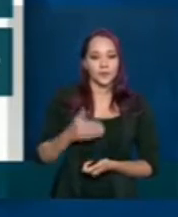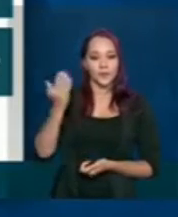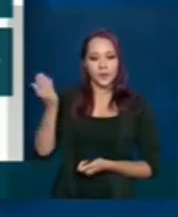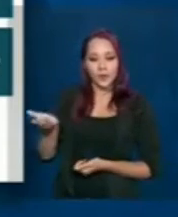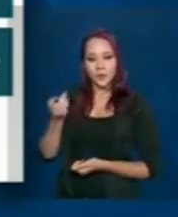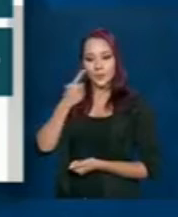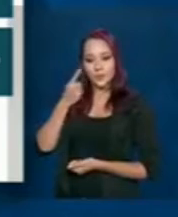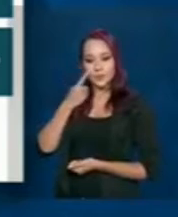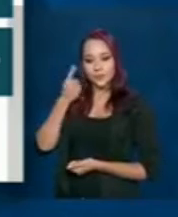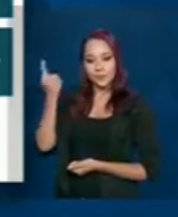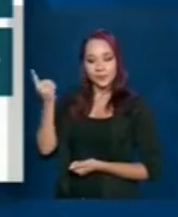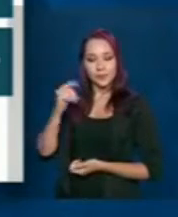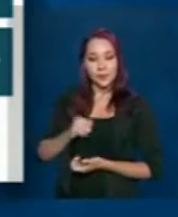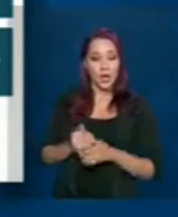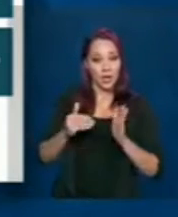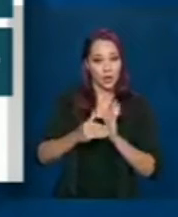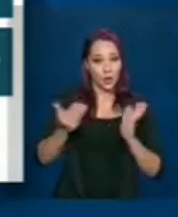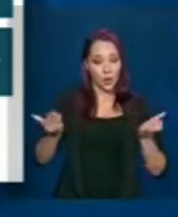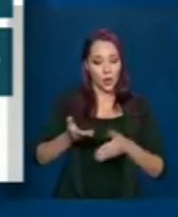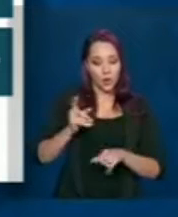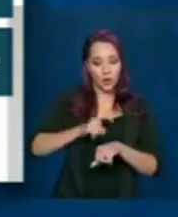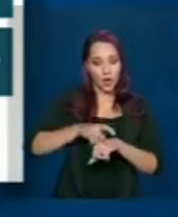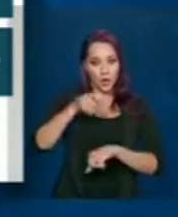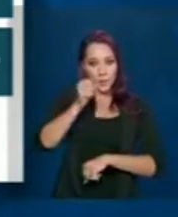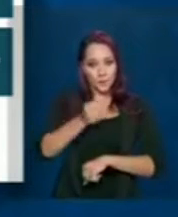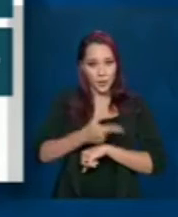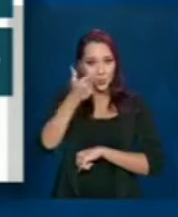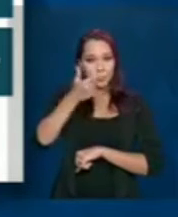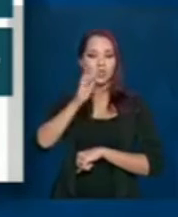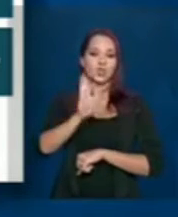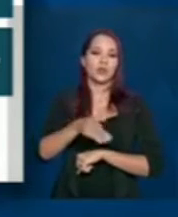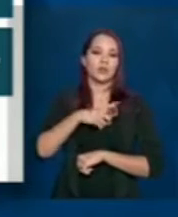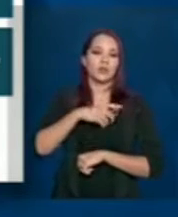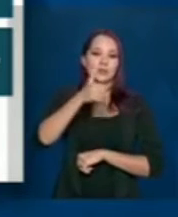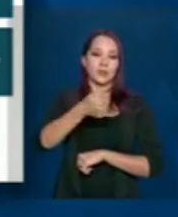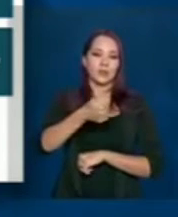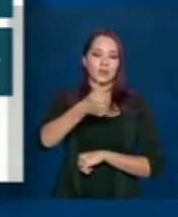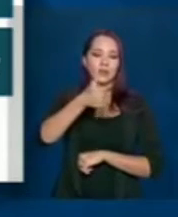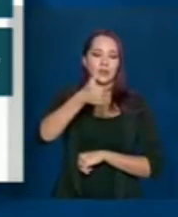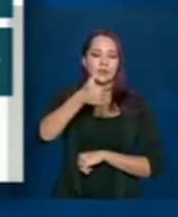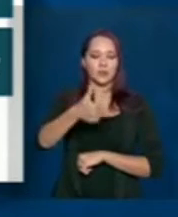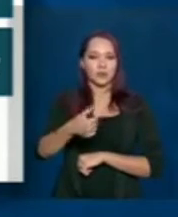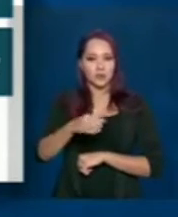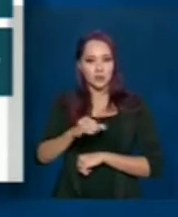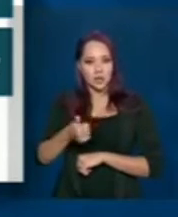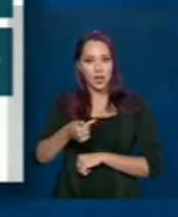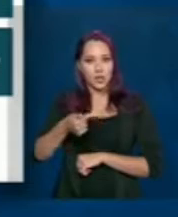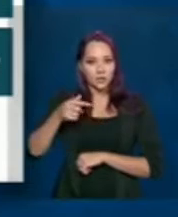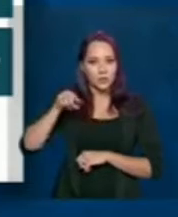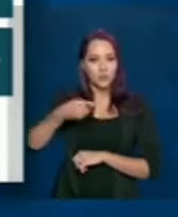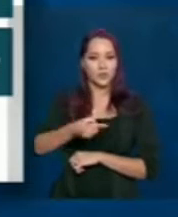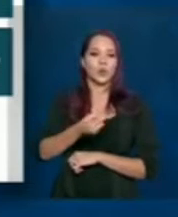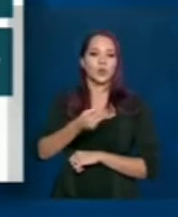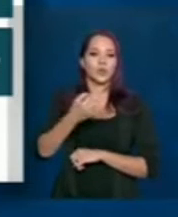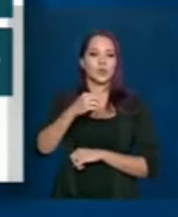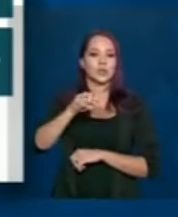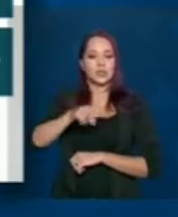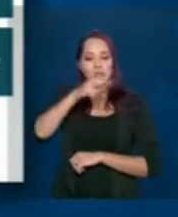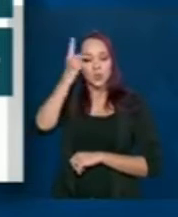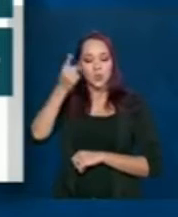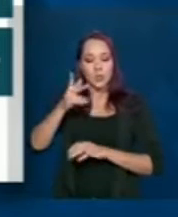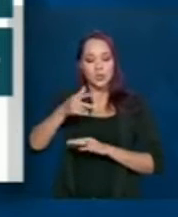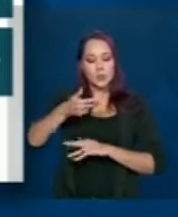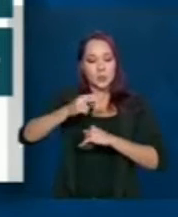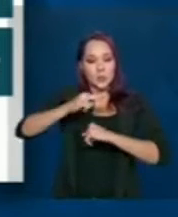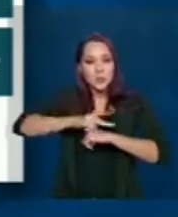observamos que até hoje, às 12 horas, tiveram 107.895 hospitalizações por SRAG,